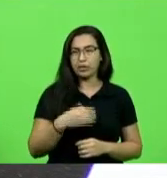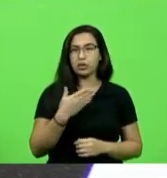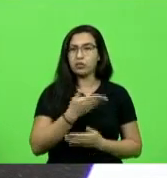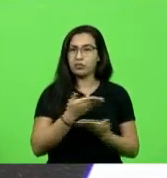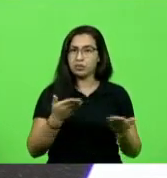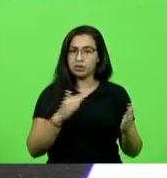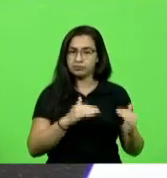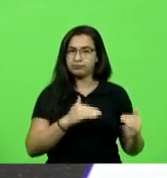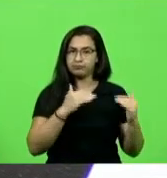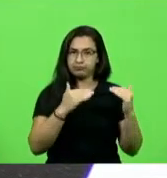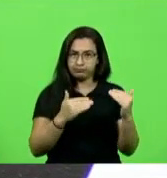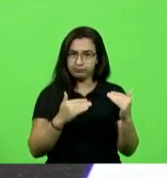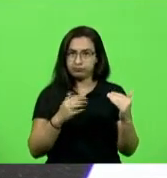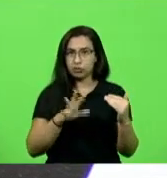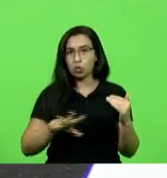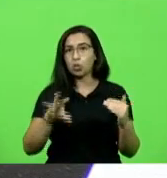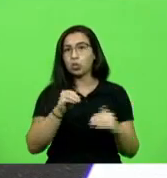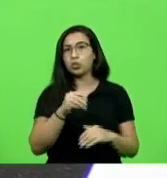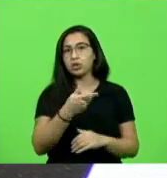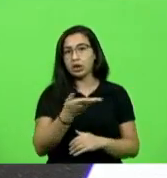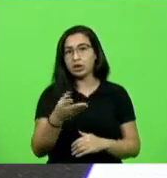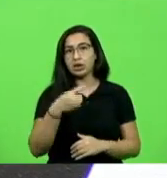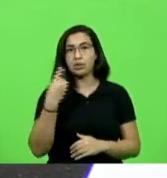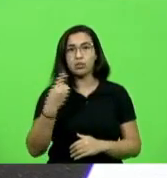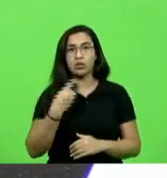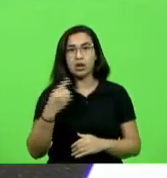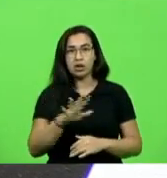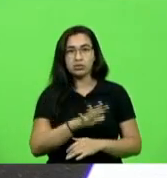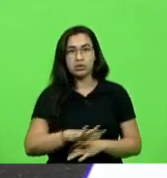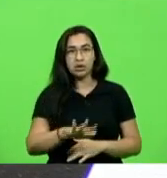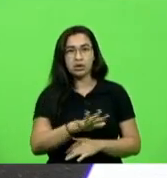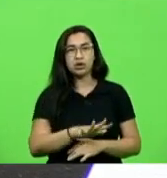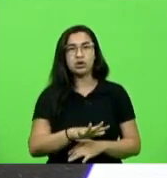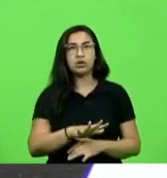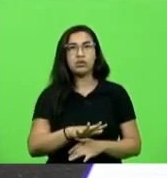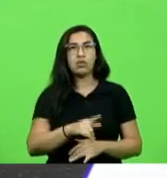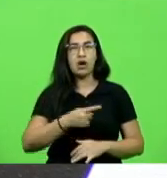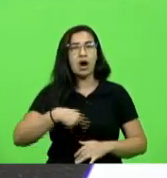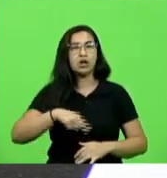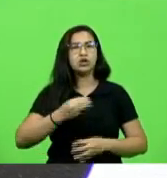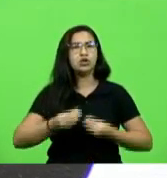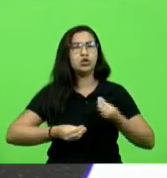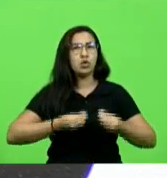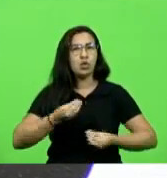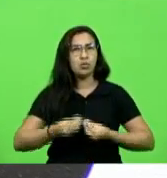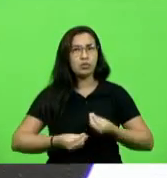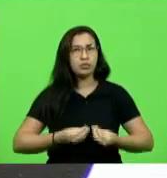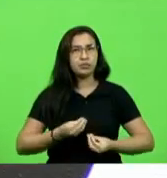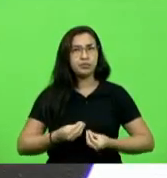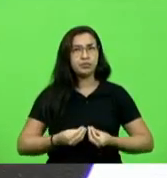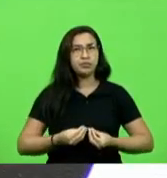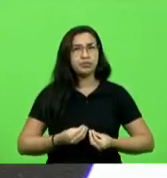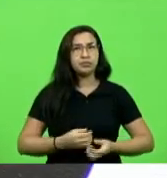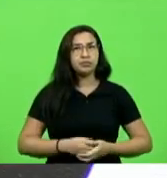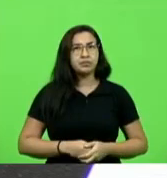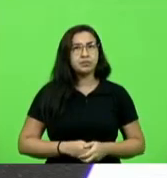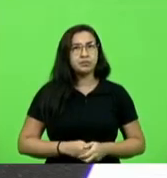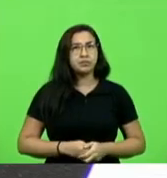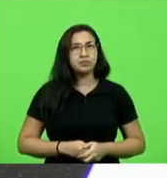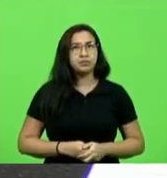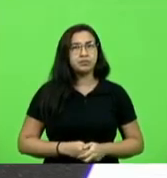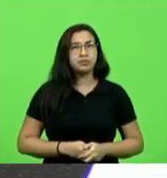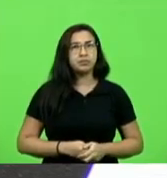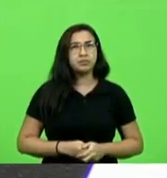outros deputados da região fomos torpedeados pela questão da até um tanto quanto